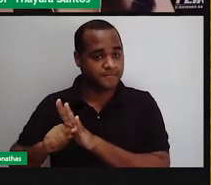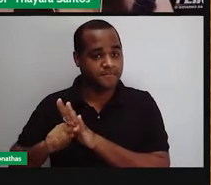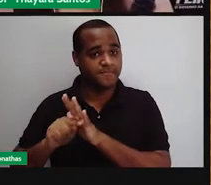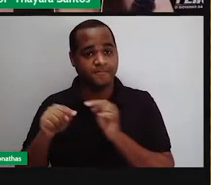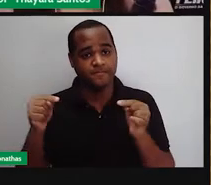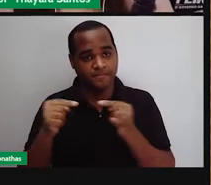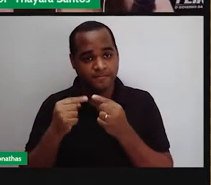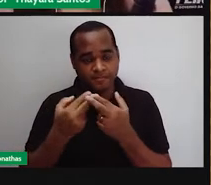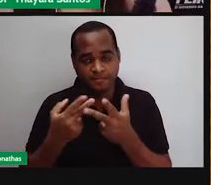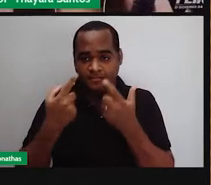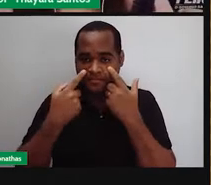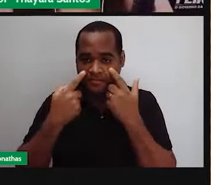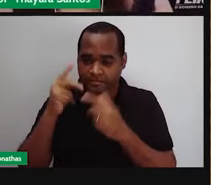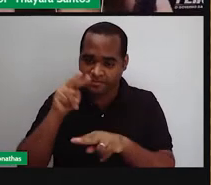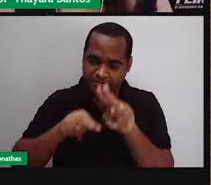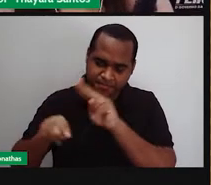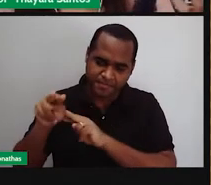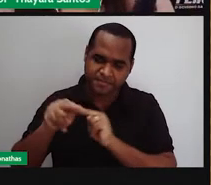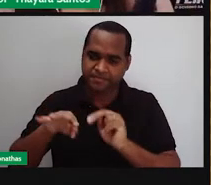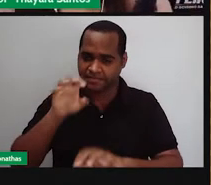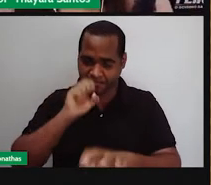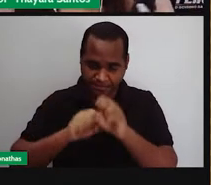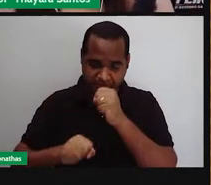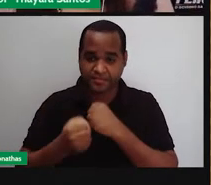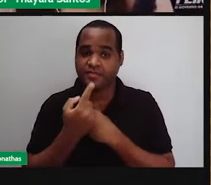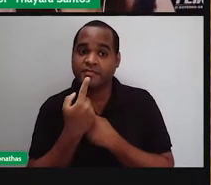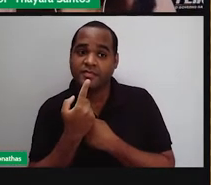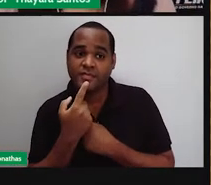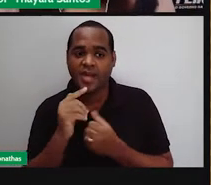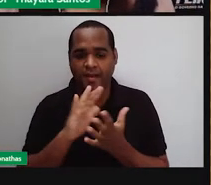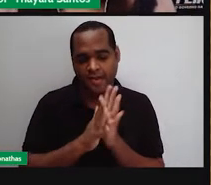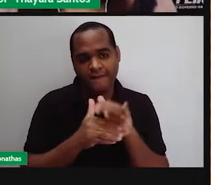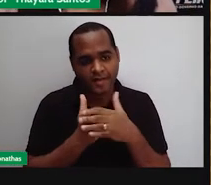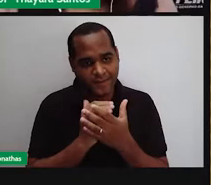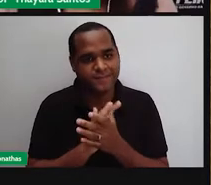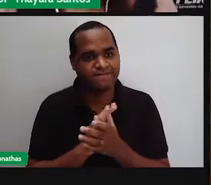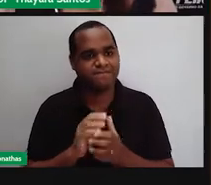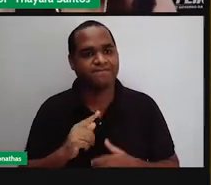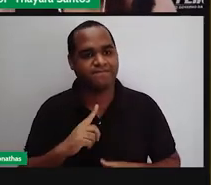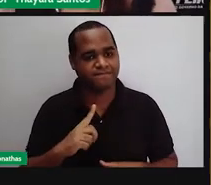esses sentidos são a visão, a audição, o olfato, o paladar e o tato.